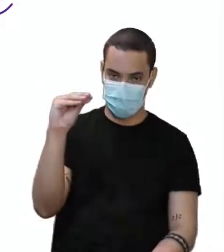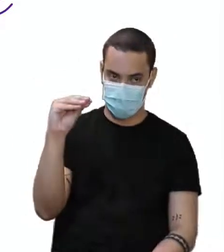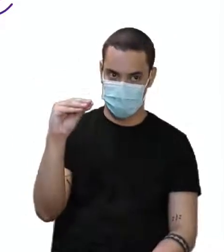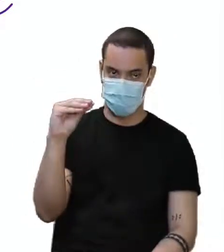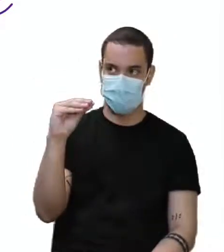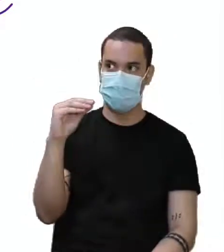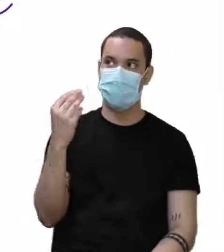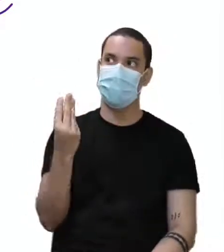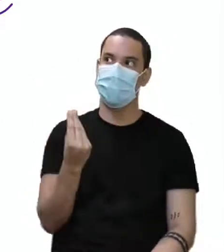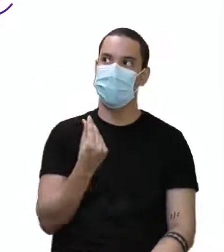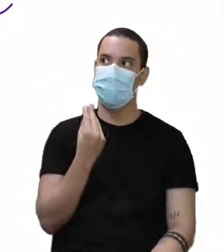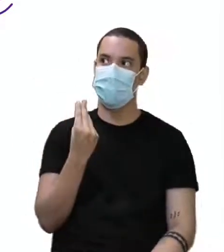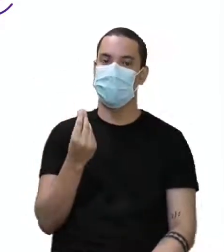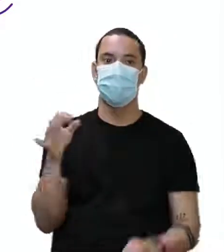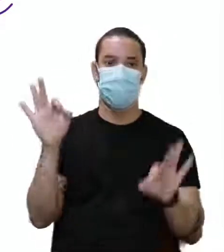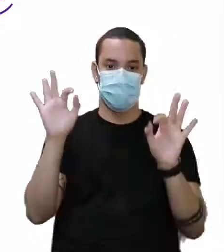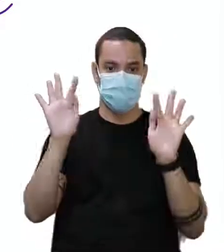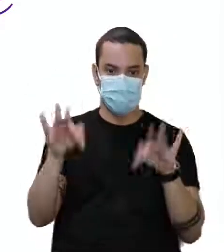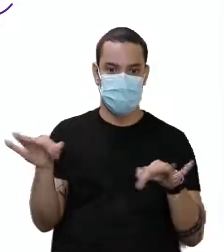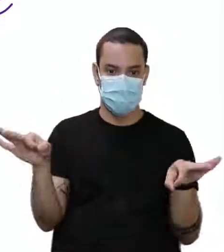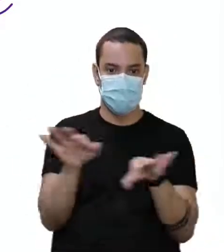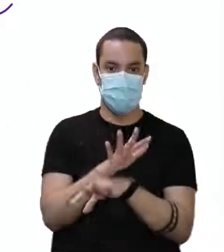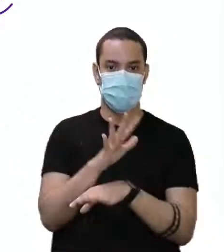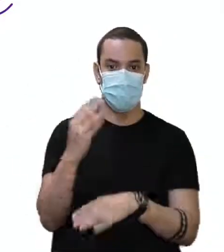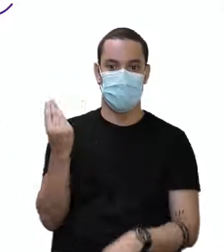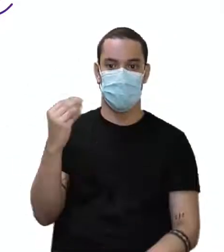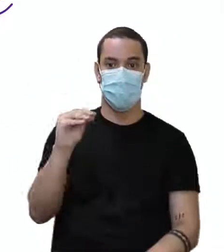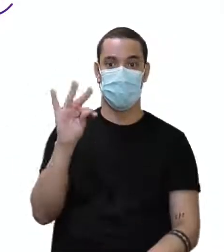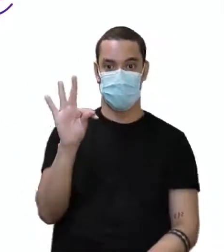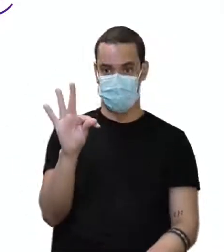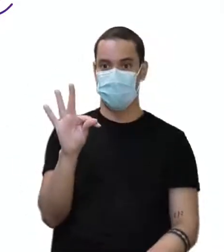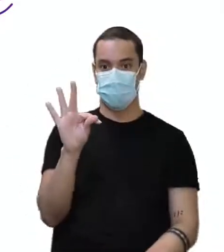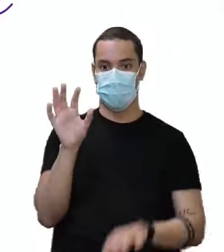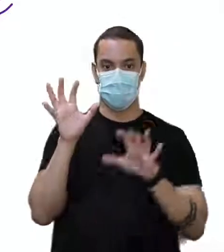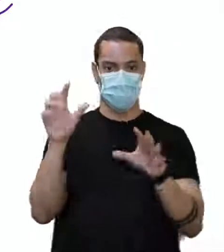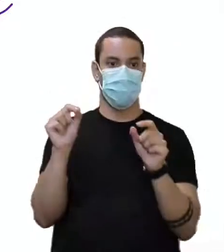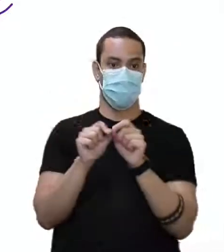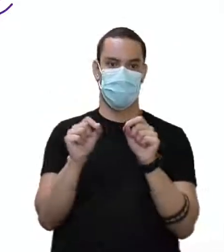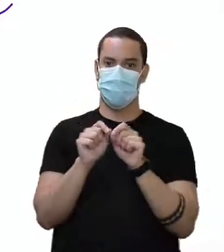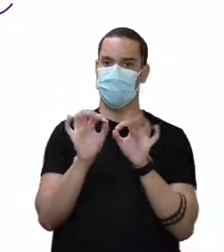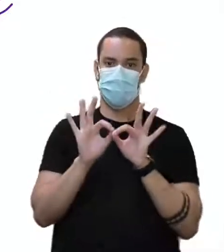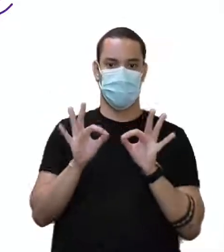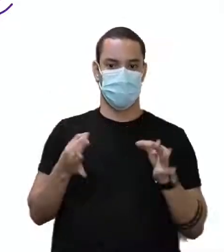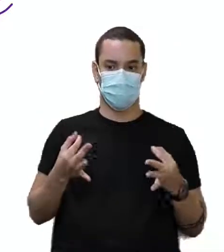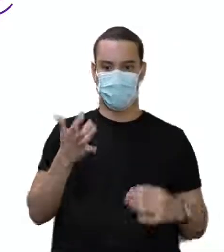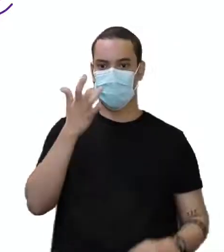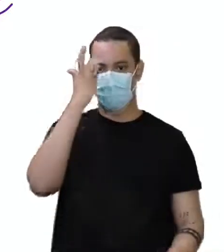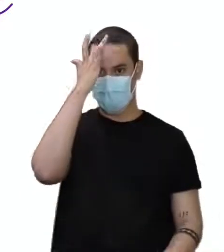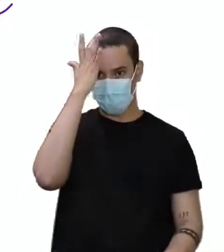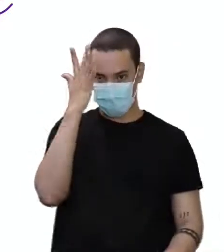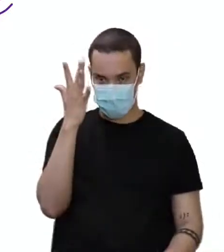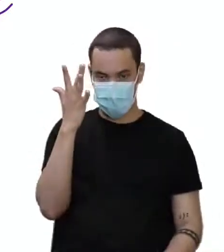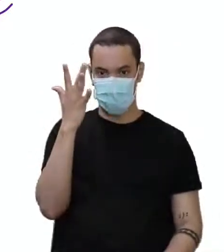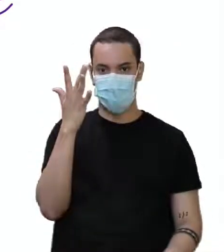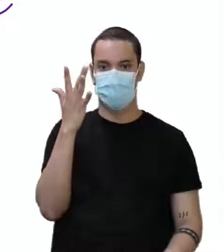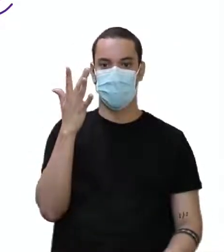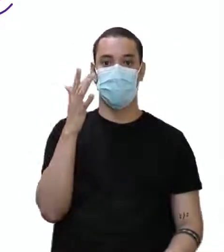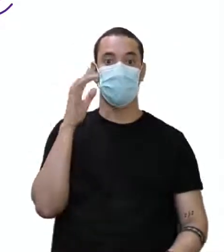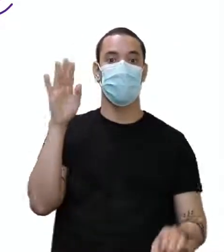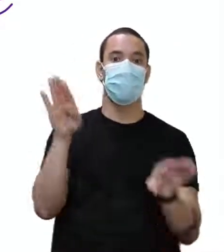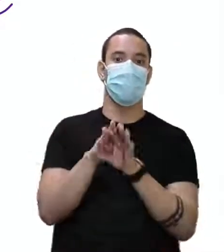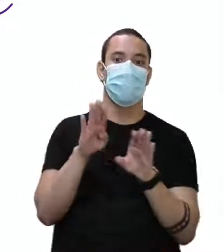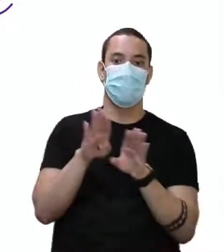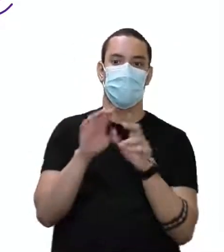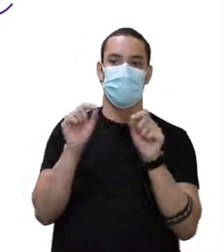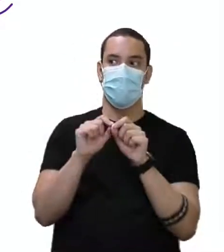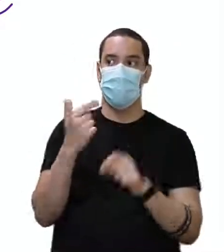Aliás, o verbo terminou com CVC e você acrescenta o t. É exatamente isso que você vai fazer. bem simples, bem fácil. Aqui embaixo nós temos